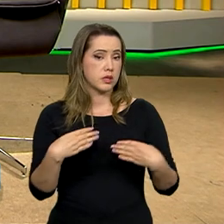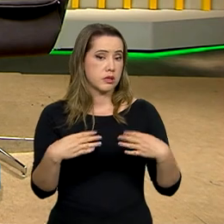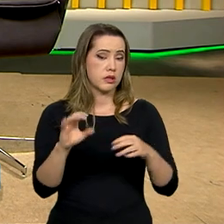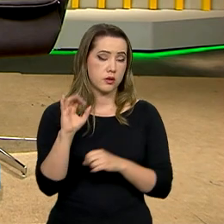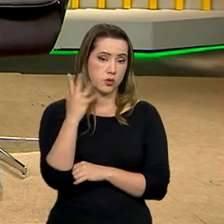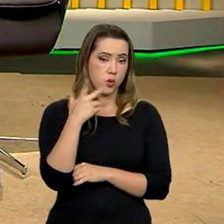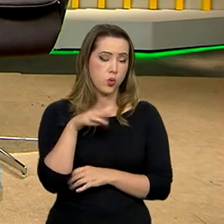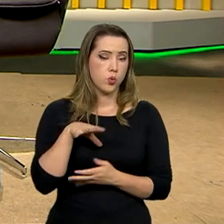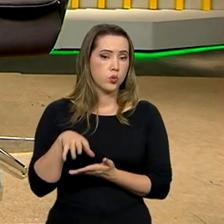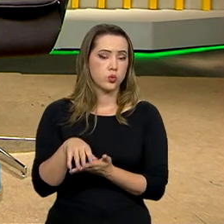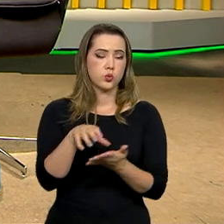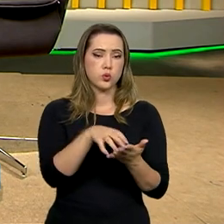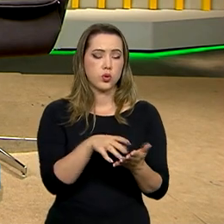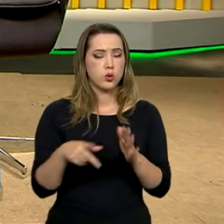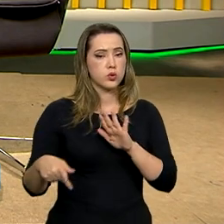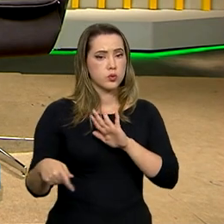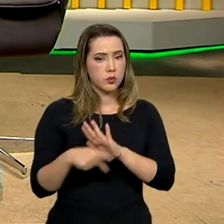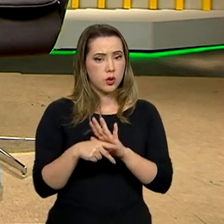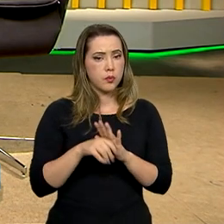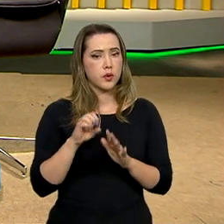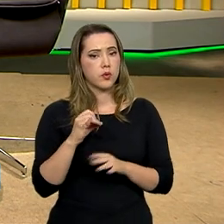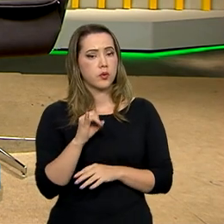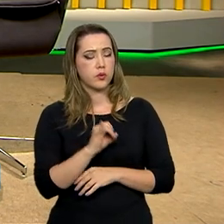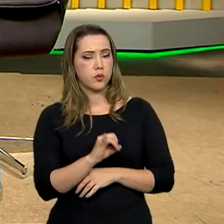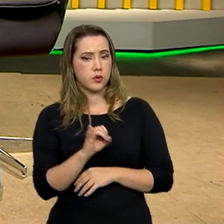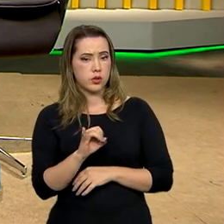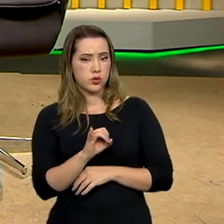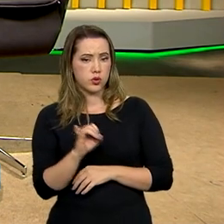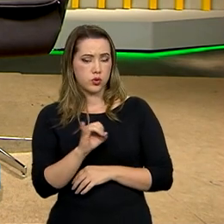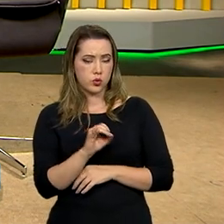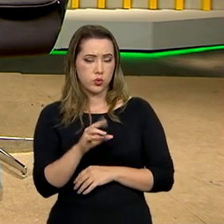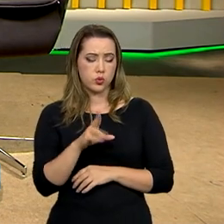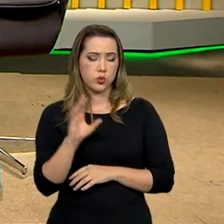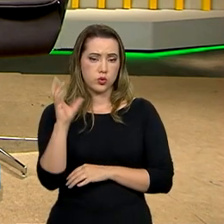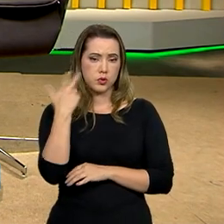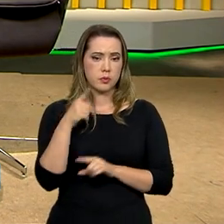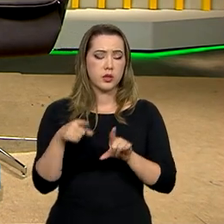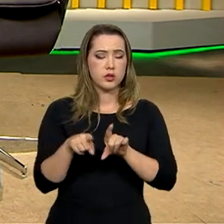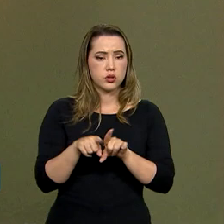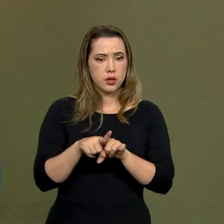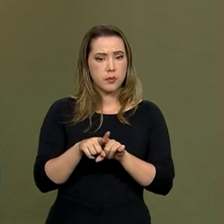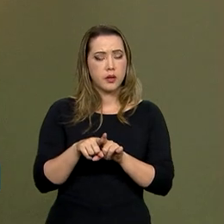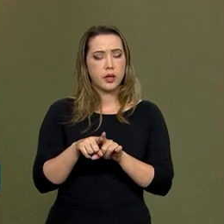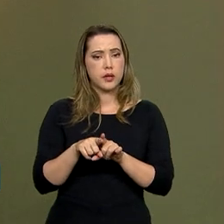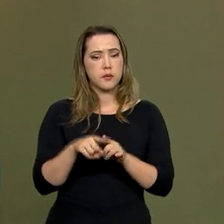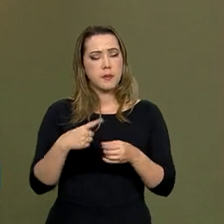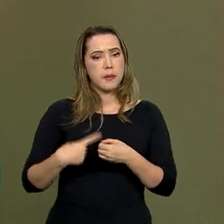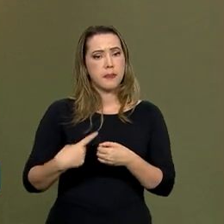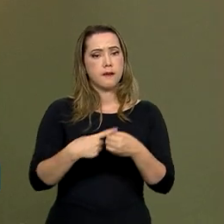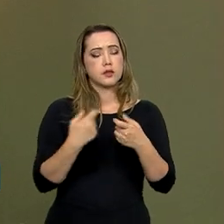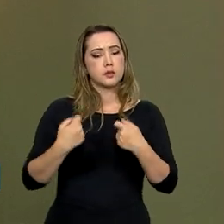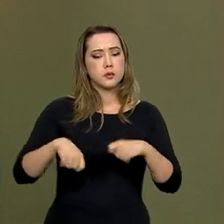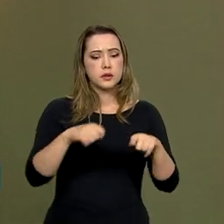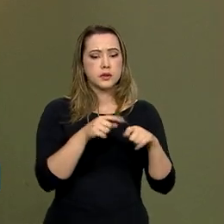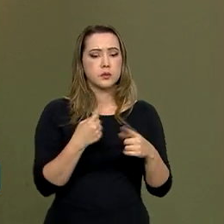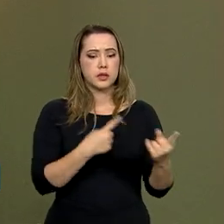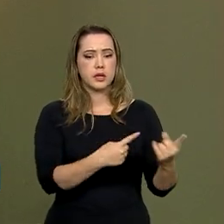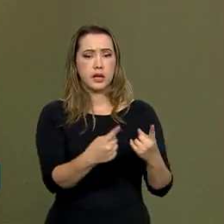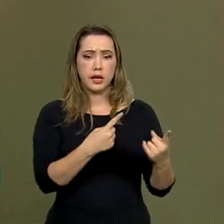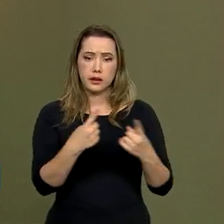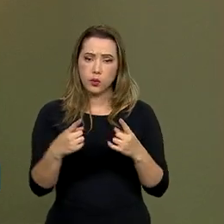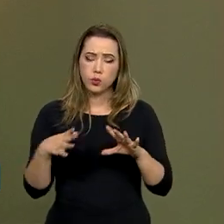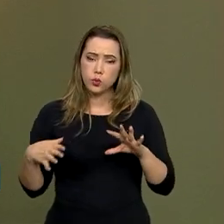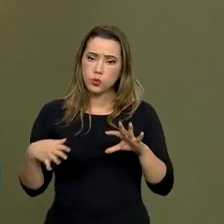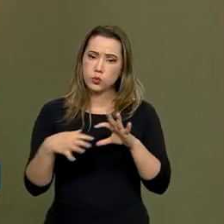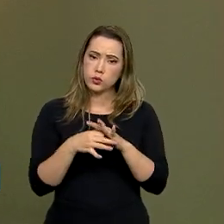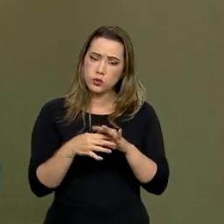estaduais, as secretarias de meio ambiente, ou o Instituto de Meio Ambiente Estadual e os municípios, devem fazer para que cada um, somando